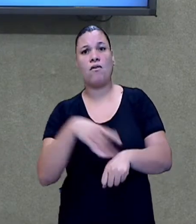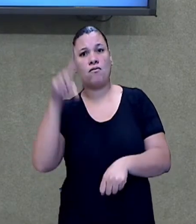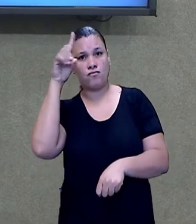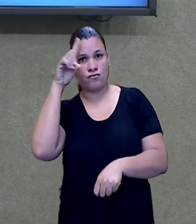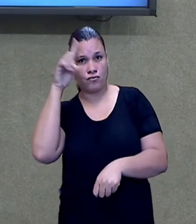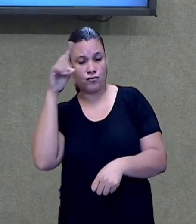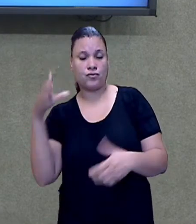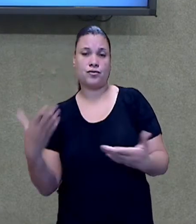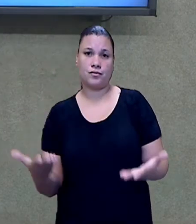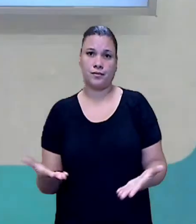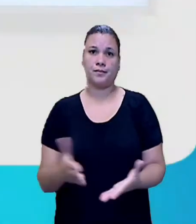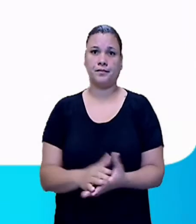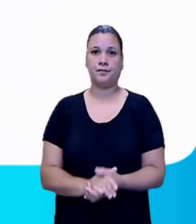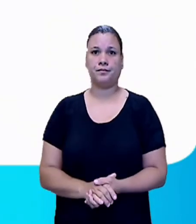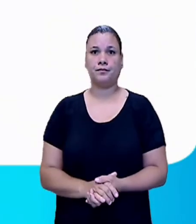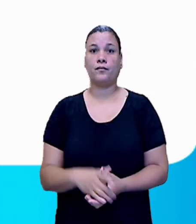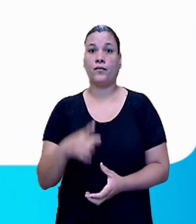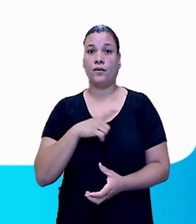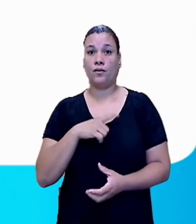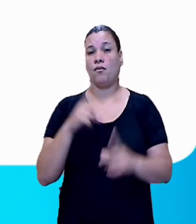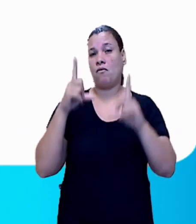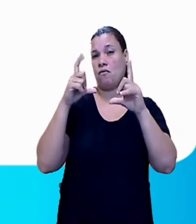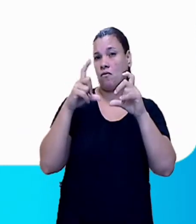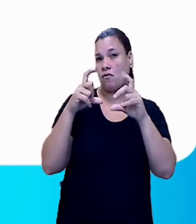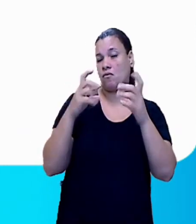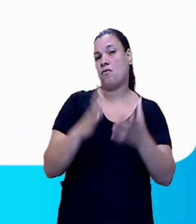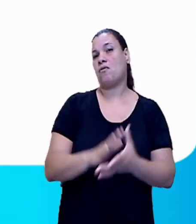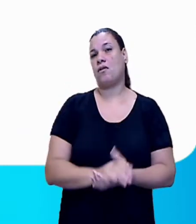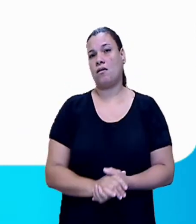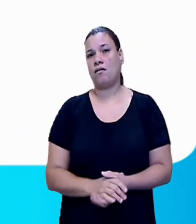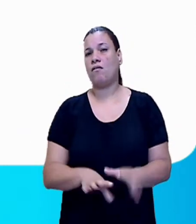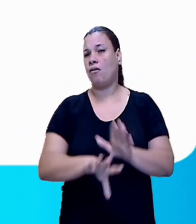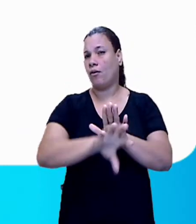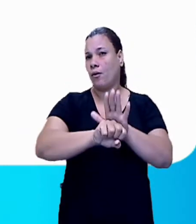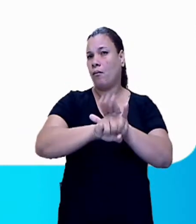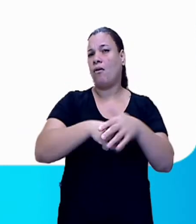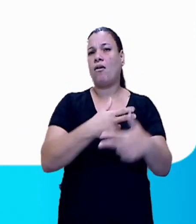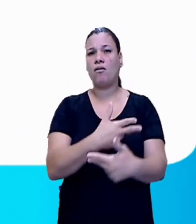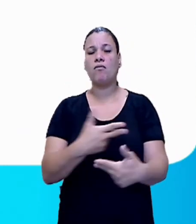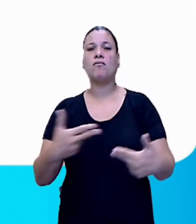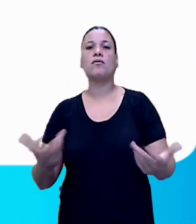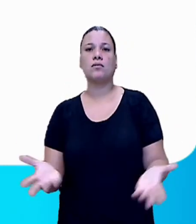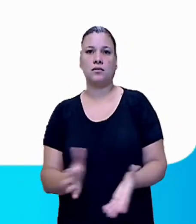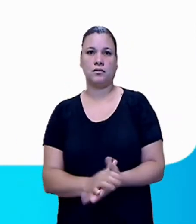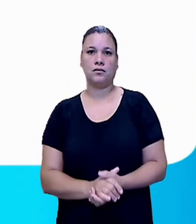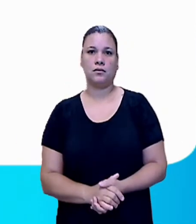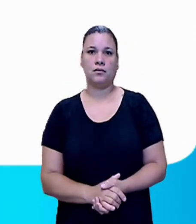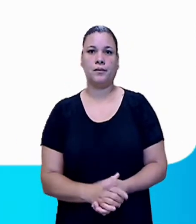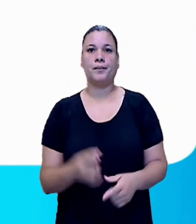imagens e fotografias. Todos esses são recursos para atrair a nossa atenção.